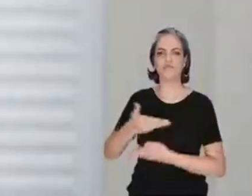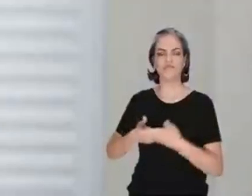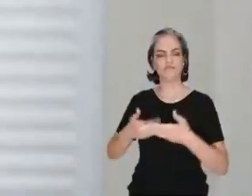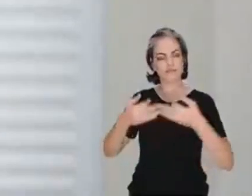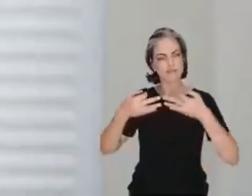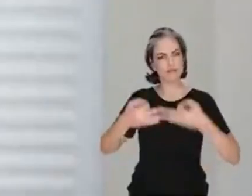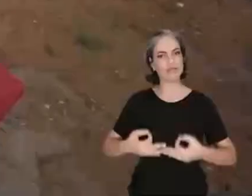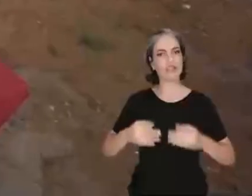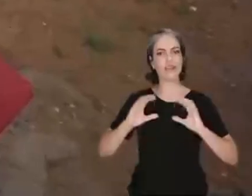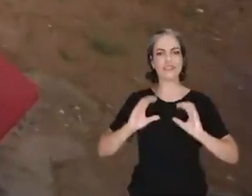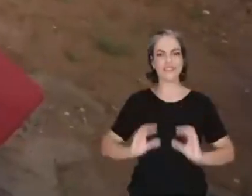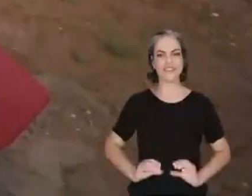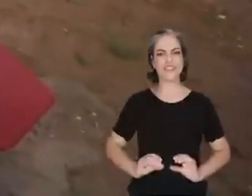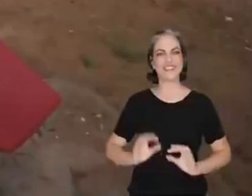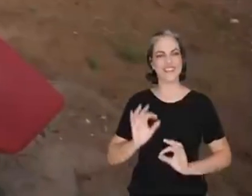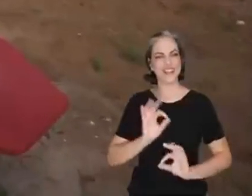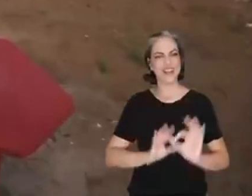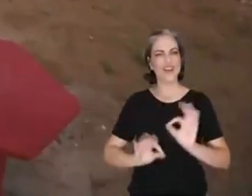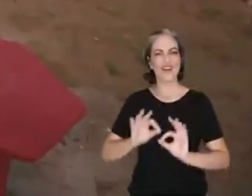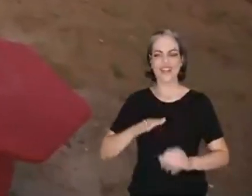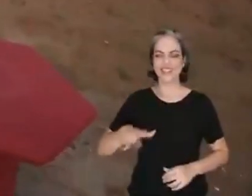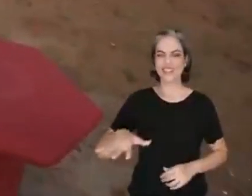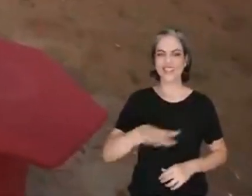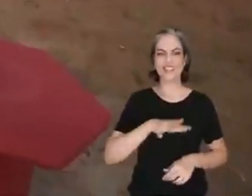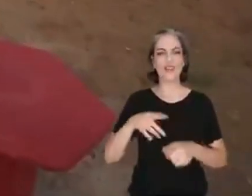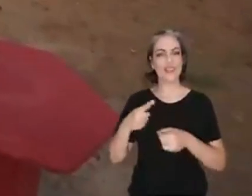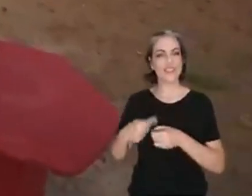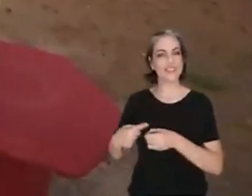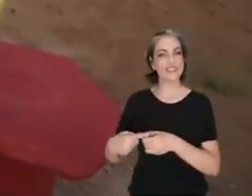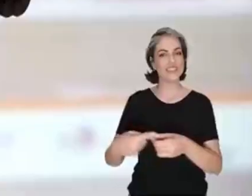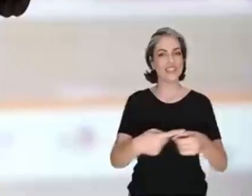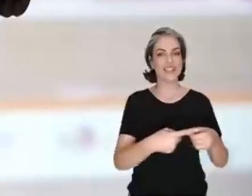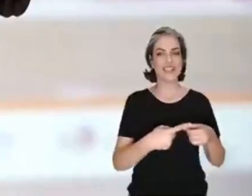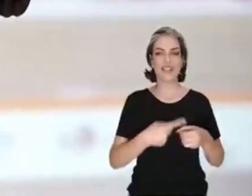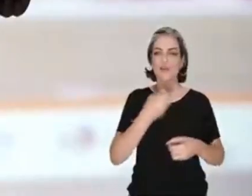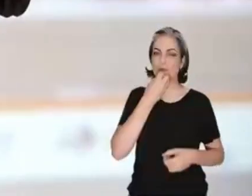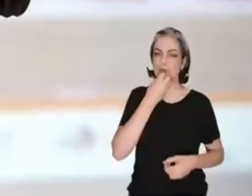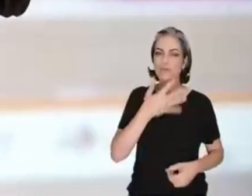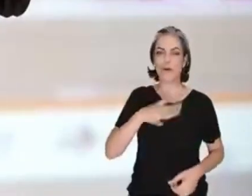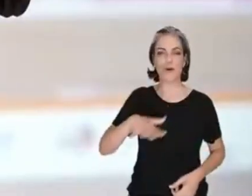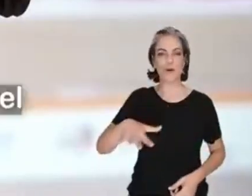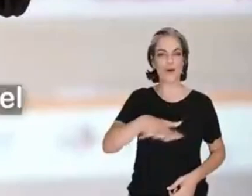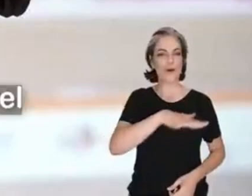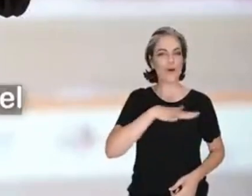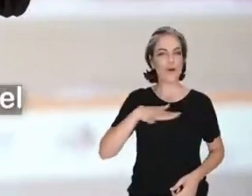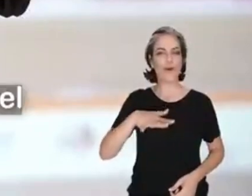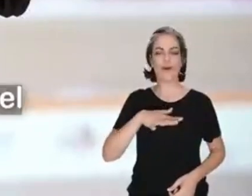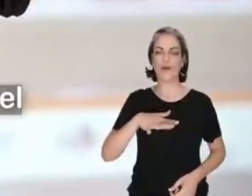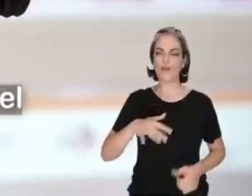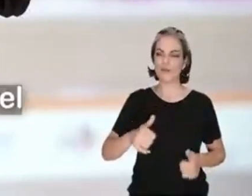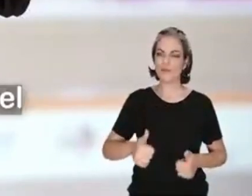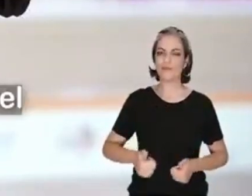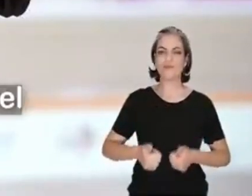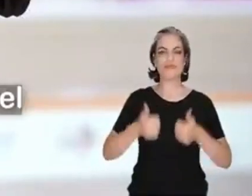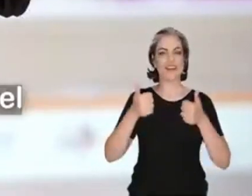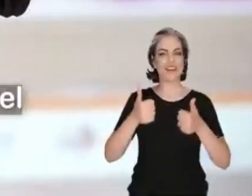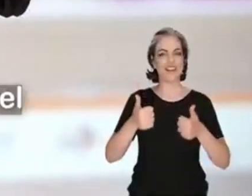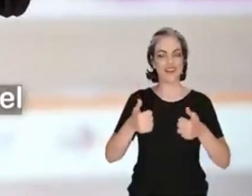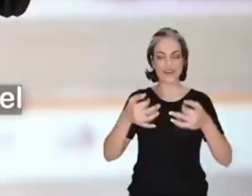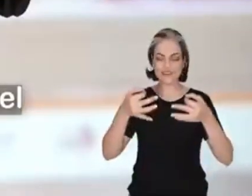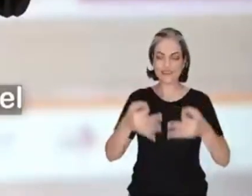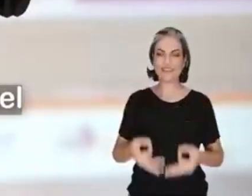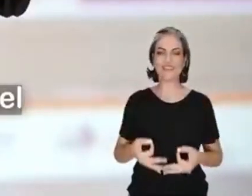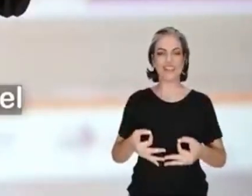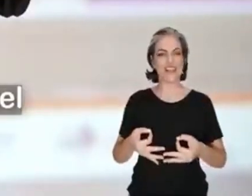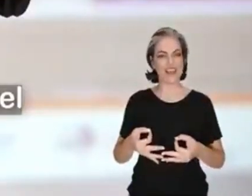resgate de cidadania, de organização de espaço urbano, que significa a dominalidade, que significa a